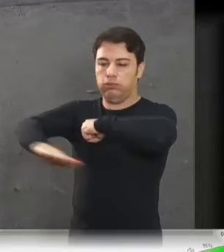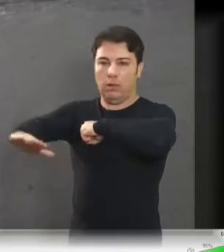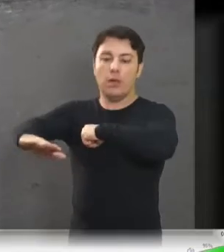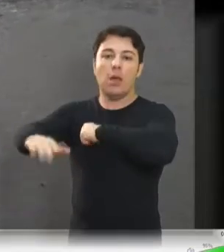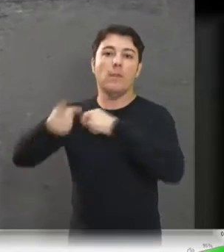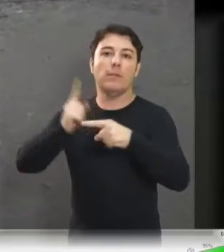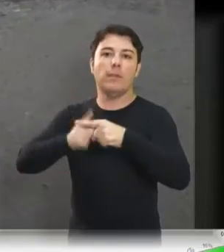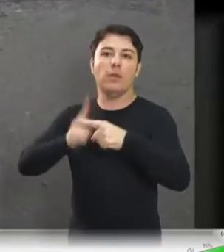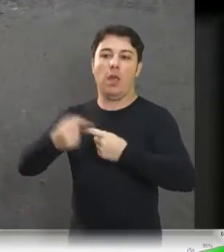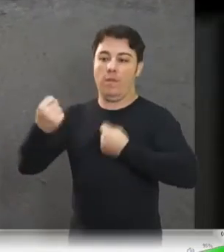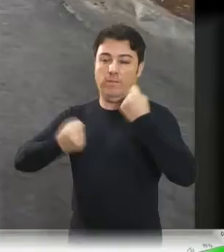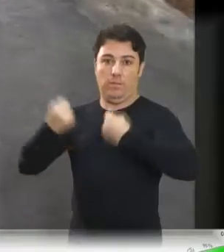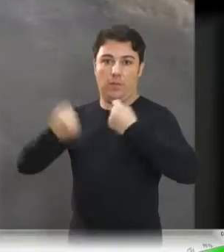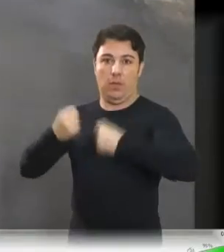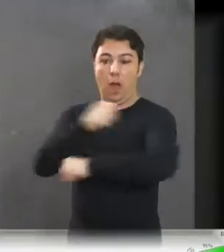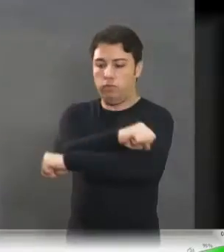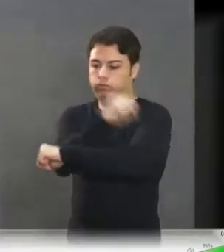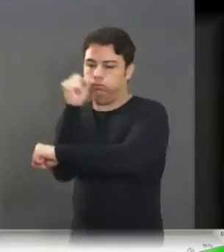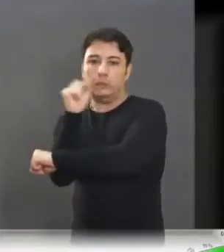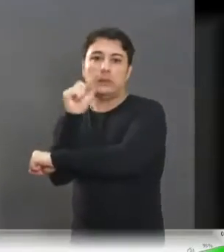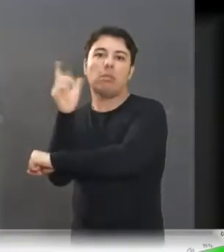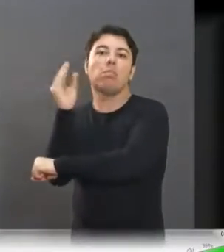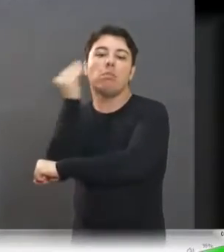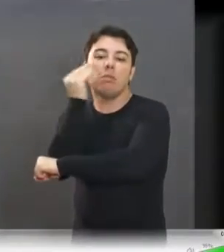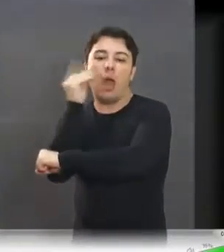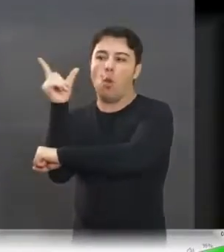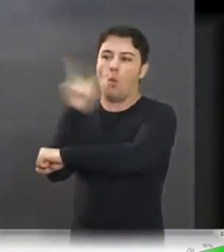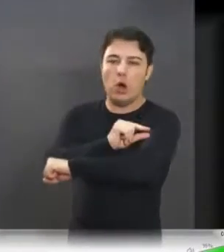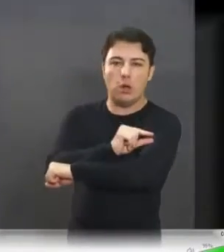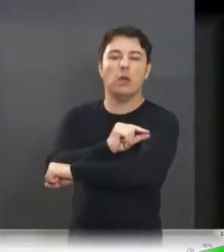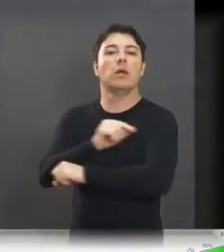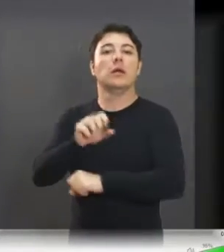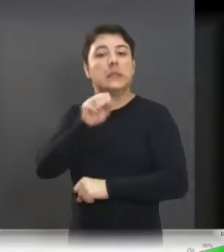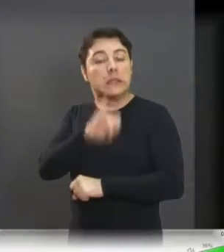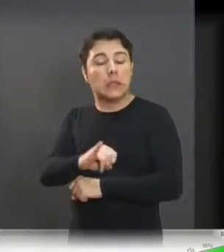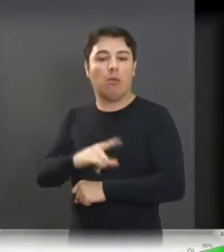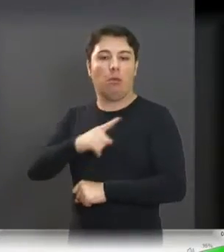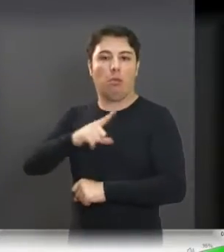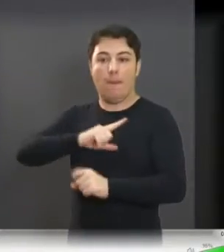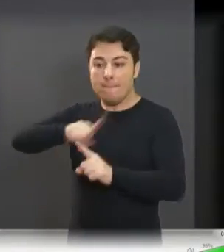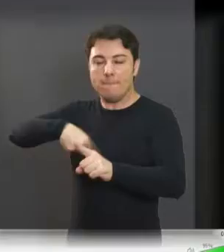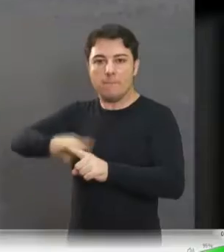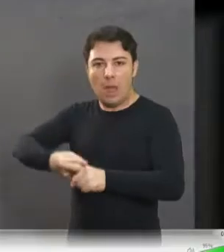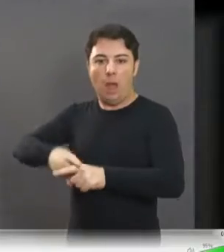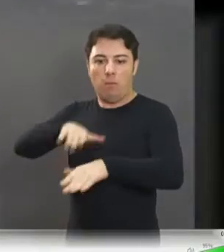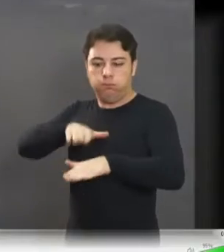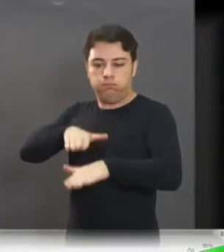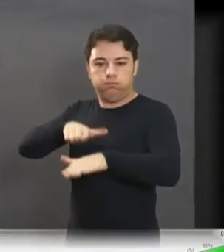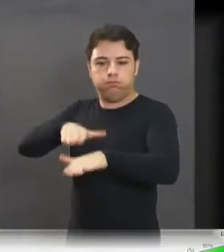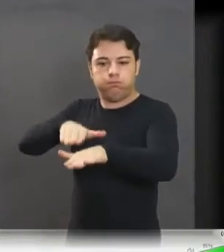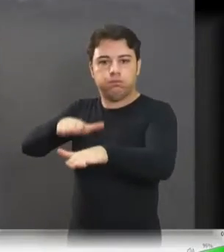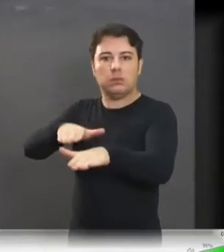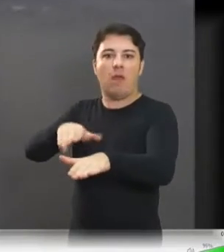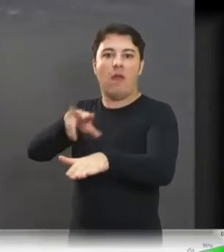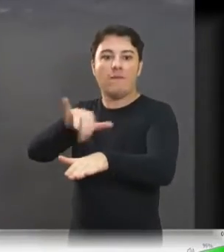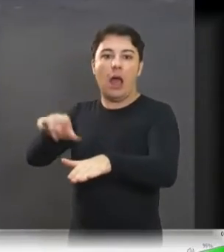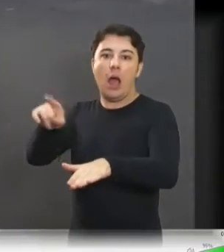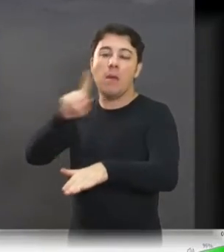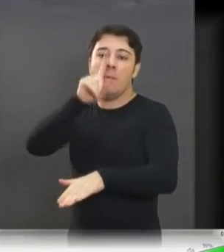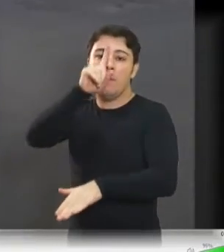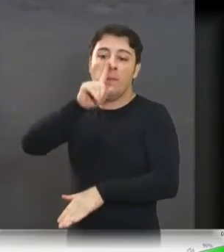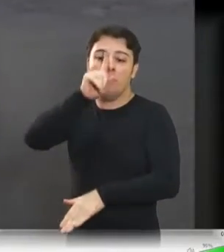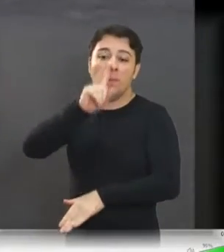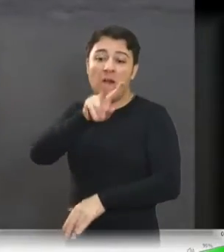porque ali é um cruzamento muito perigoso. Então, conforme vai aumentando o movimento ali, fica mais